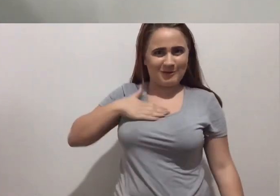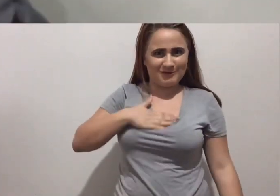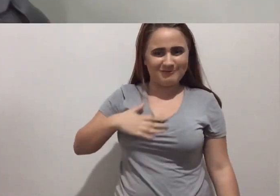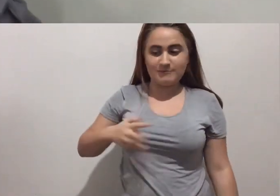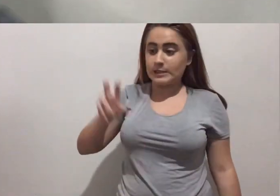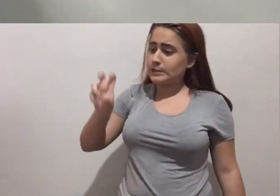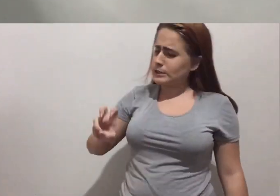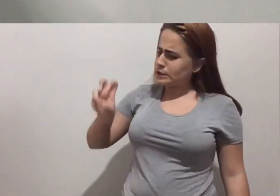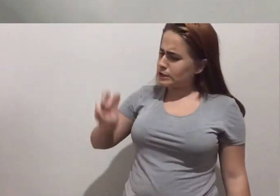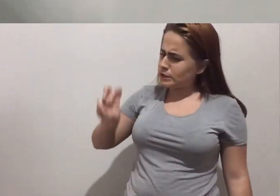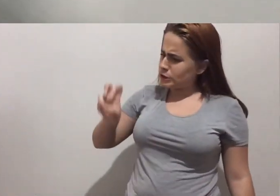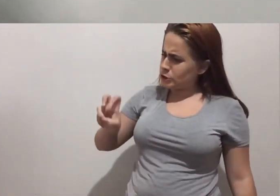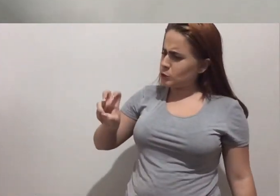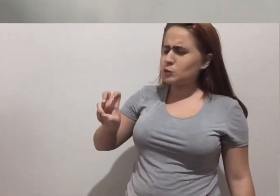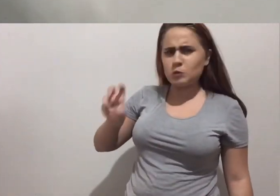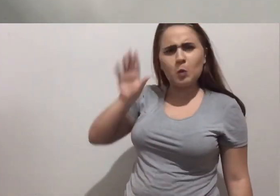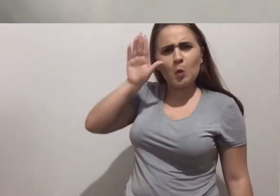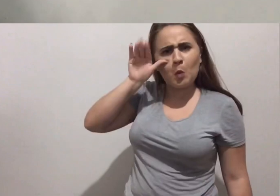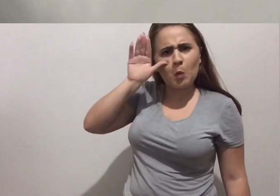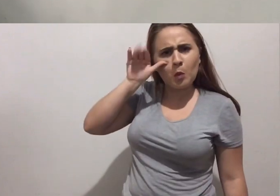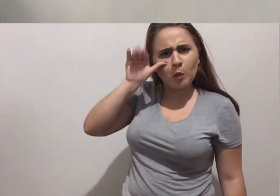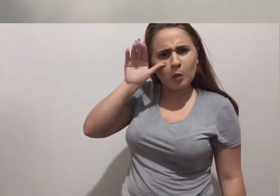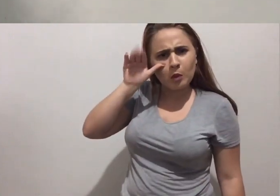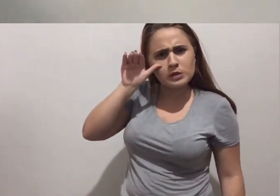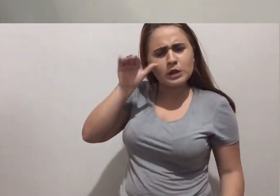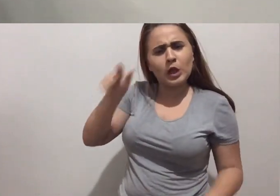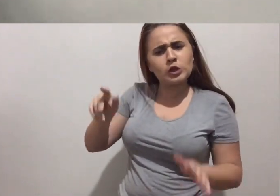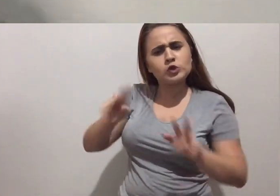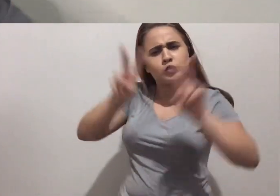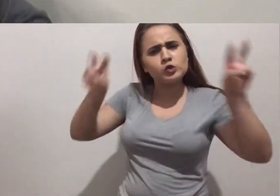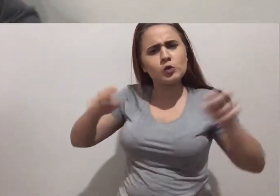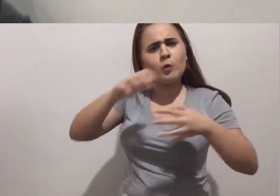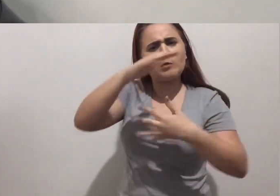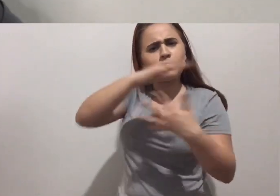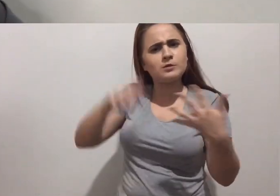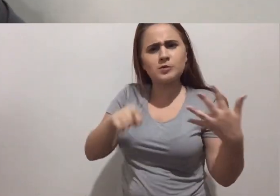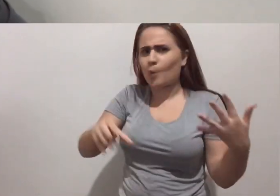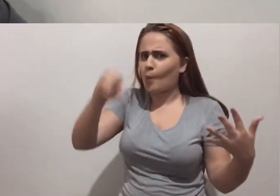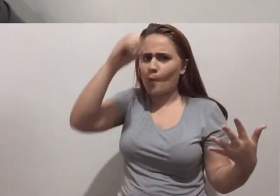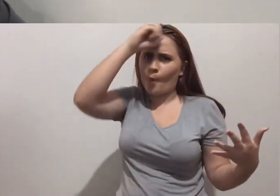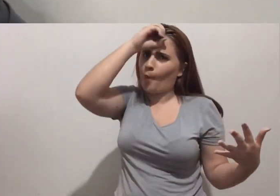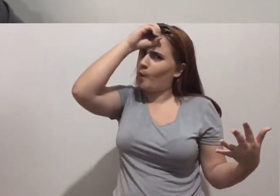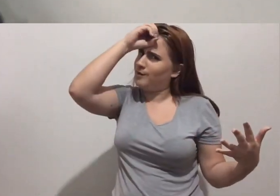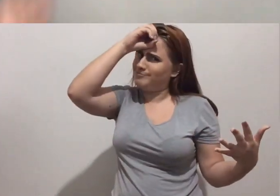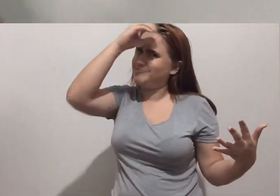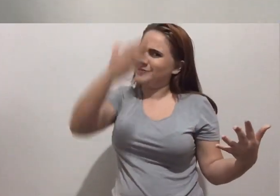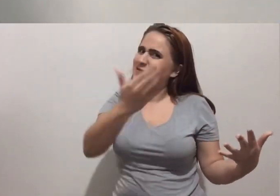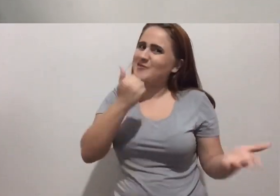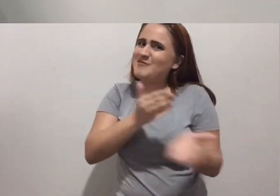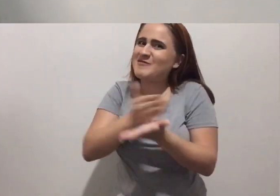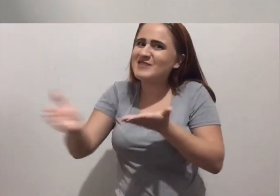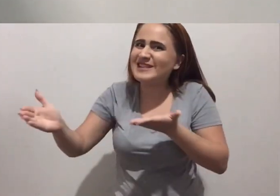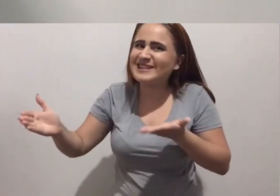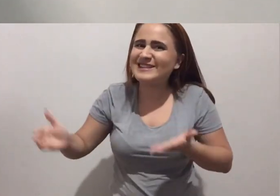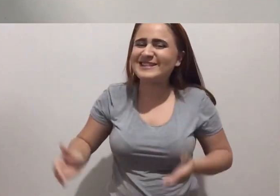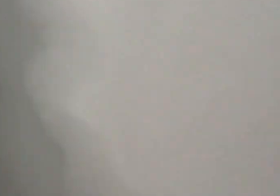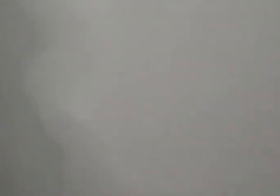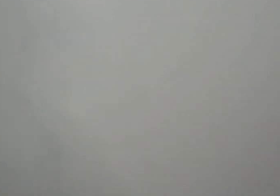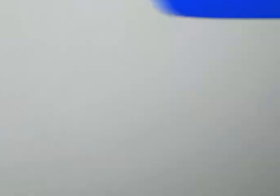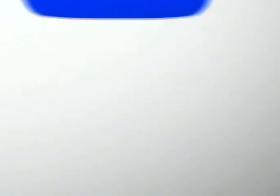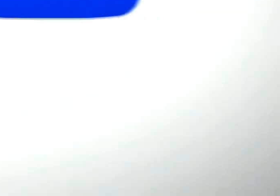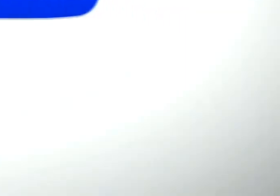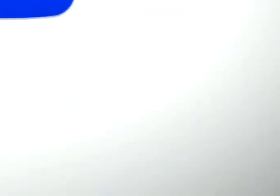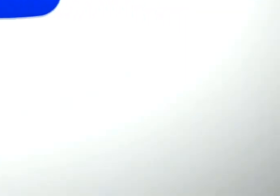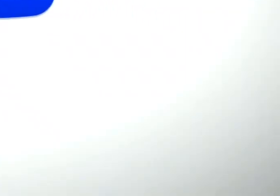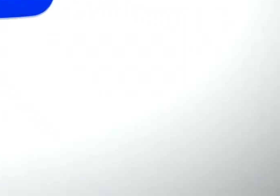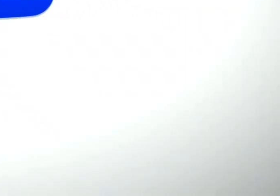trazer aqui 5 curiosidades sobre Libras que eu acho que você não conhece, hein? Então vamos lá, vamos começar esse vídeo?